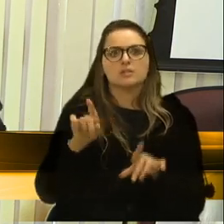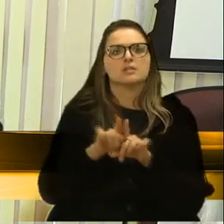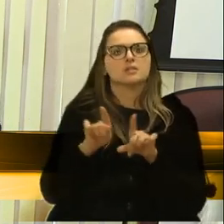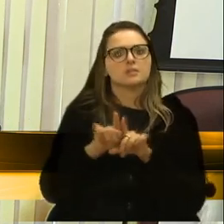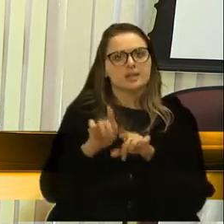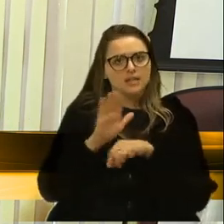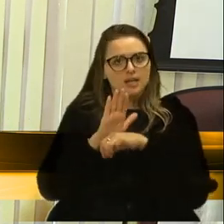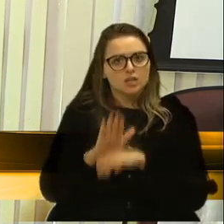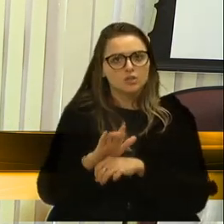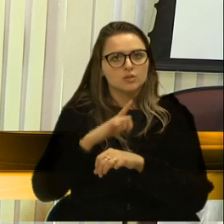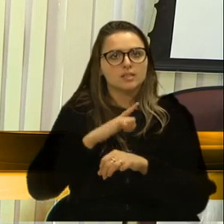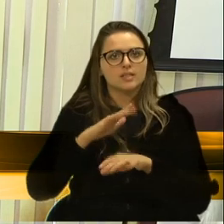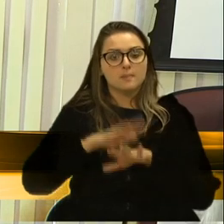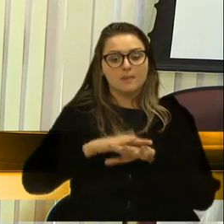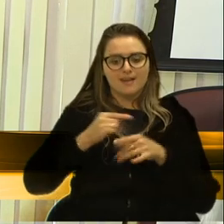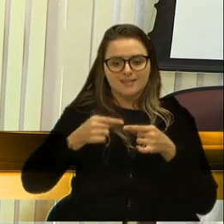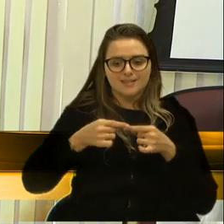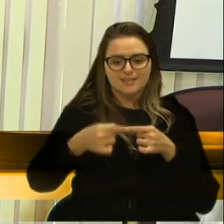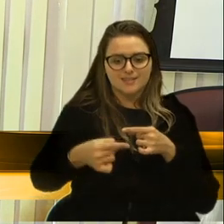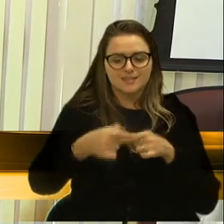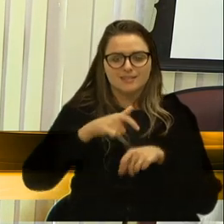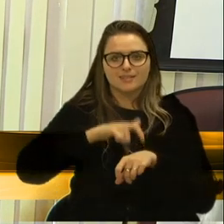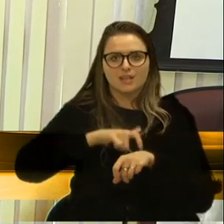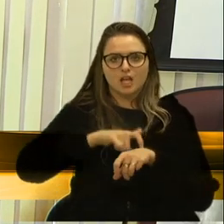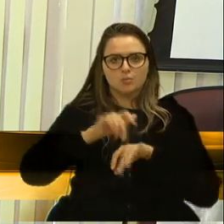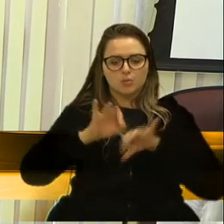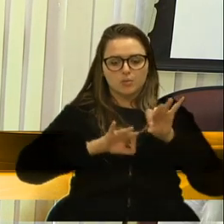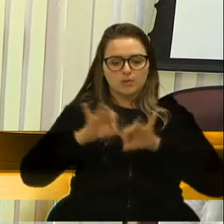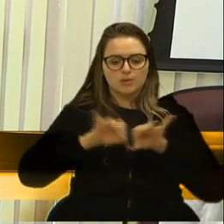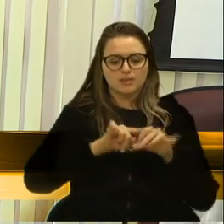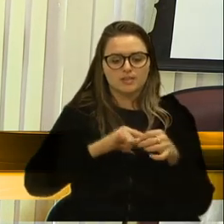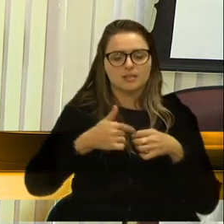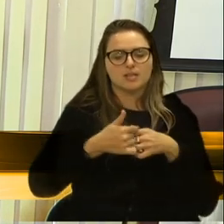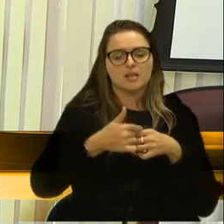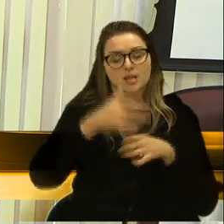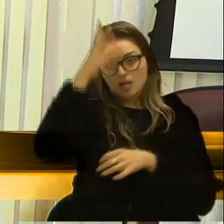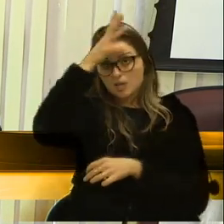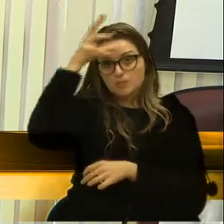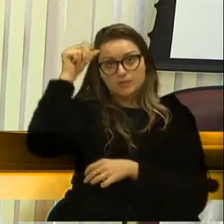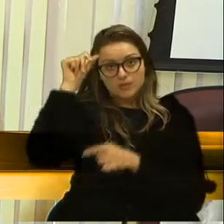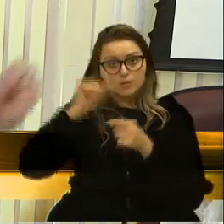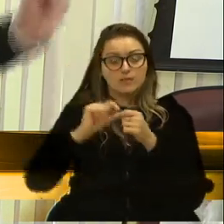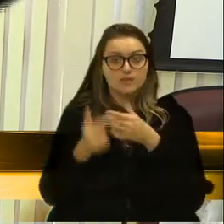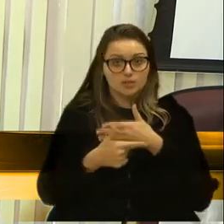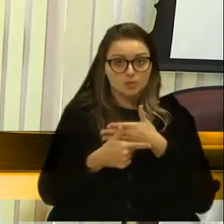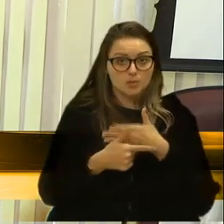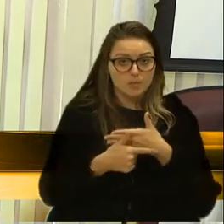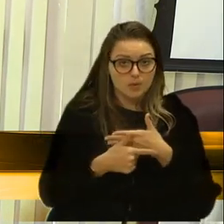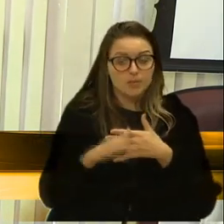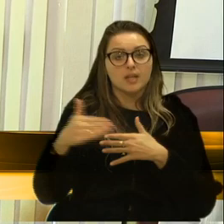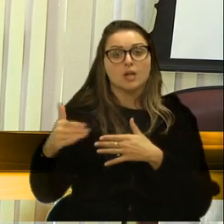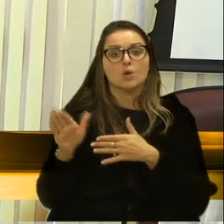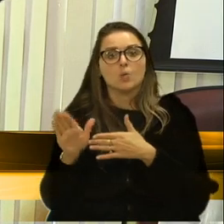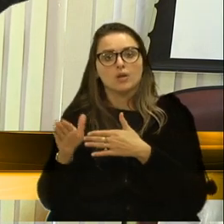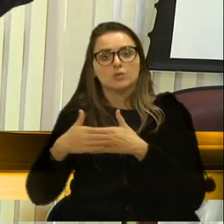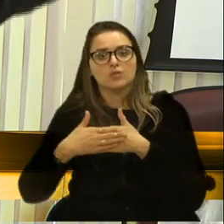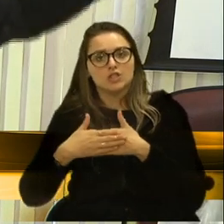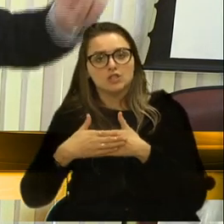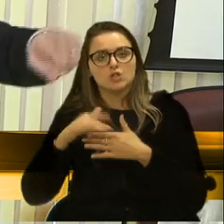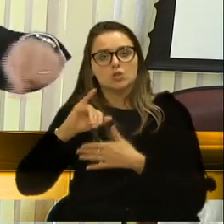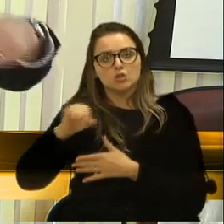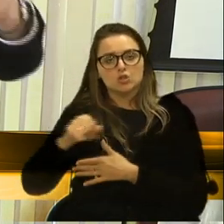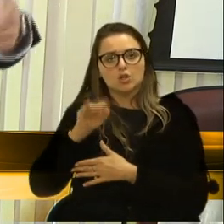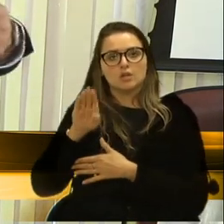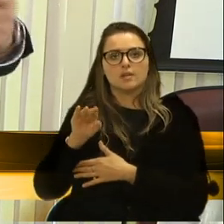dê mais um espaço de tempo. O município está fazendo a sua parte. O município, quando mandou fechar a Jota BS,